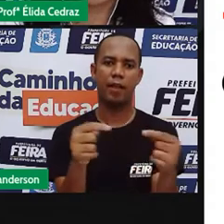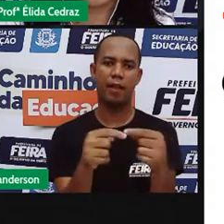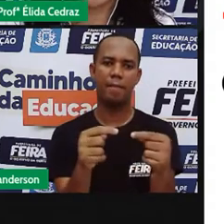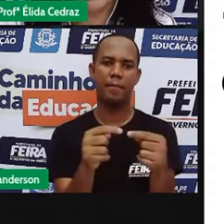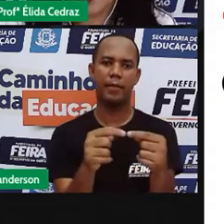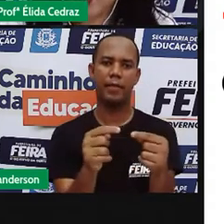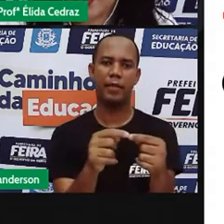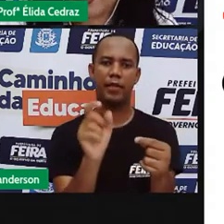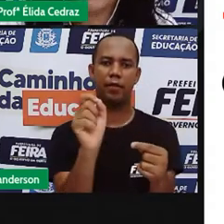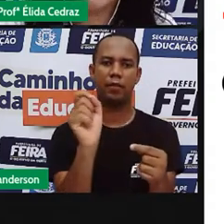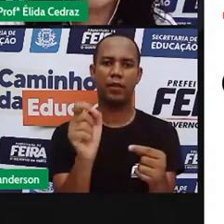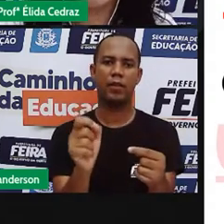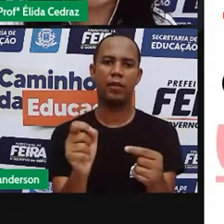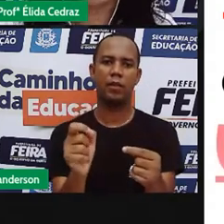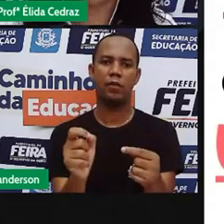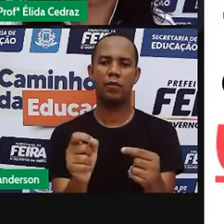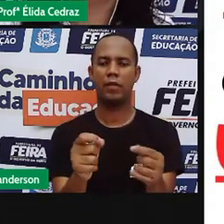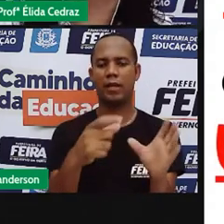Falou sobre o quê?